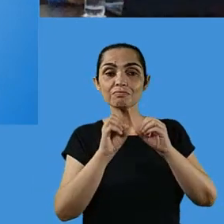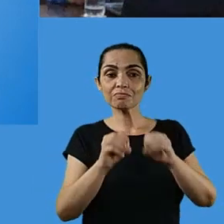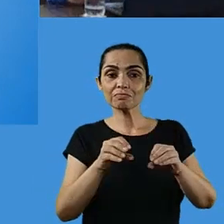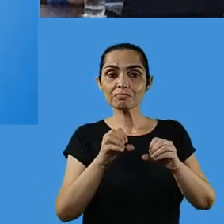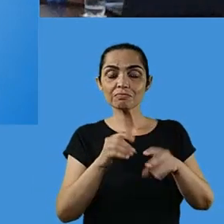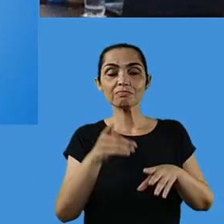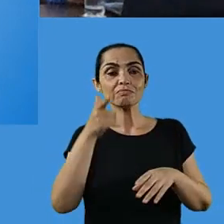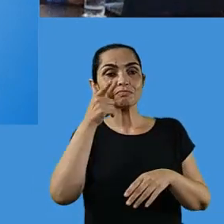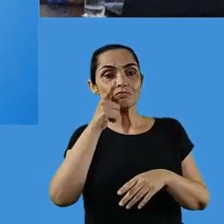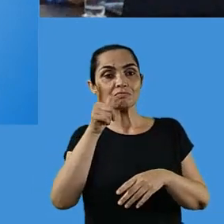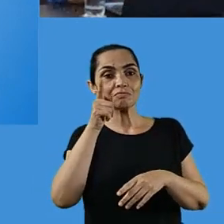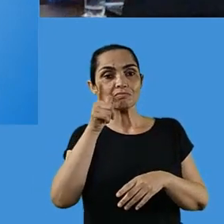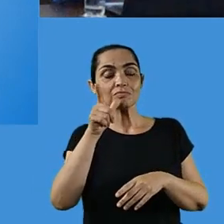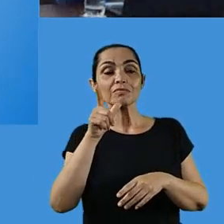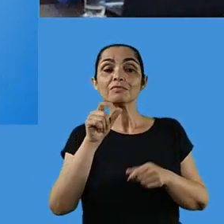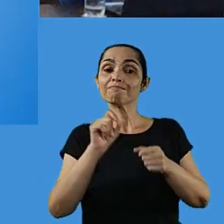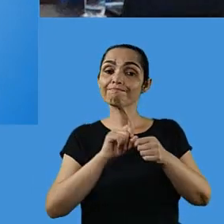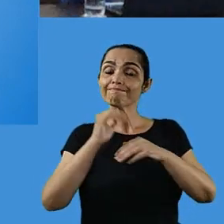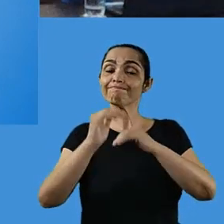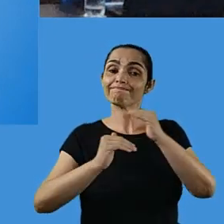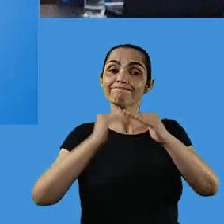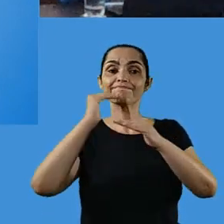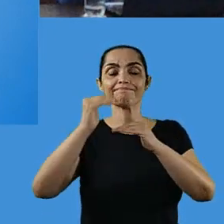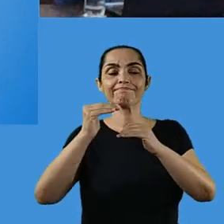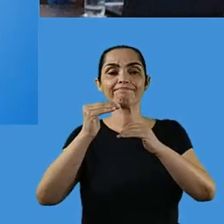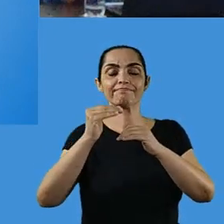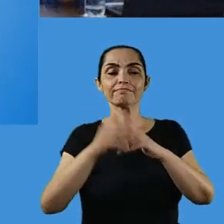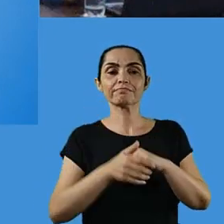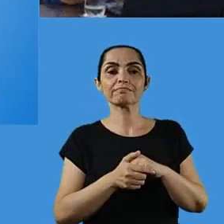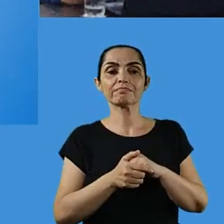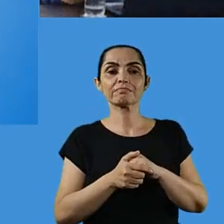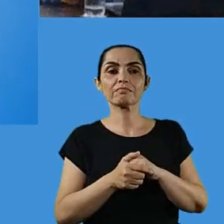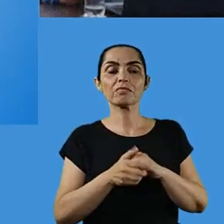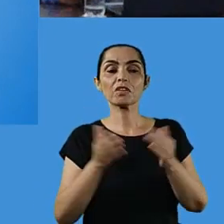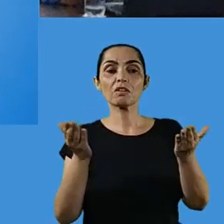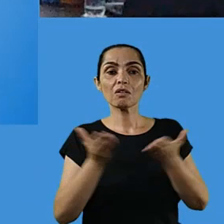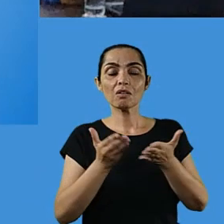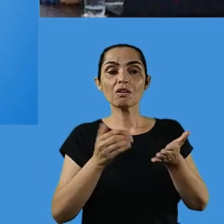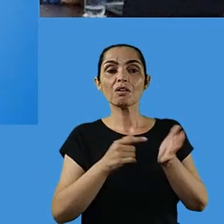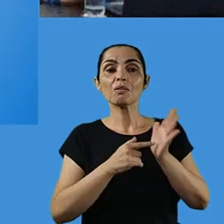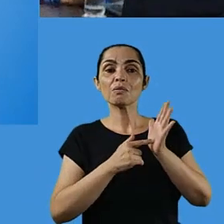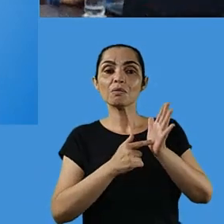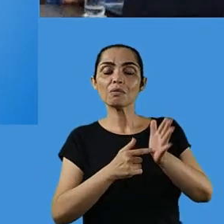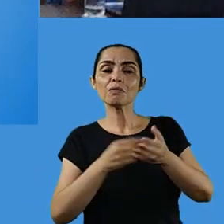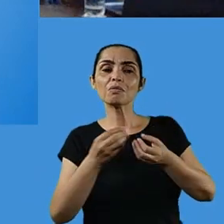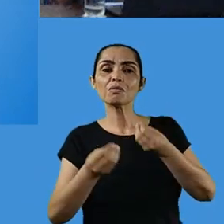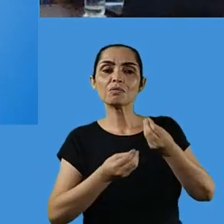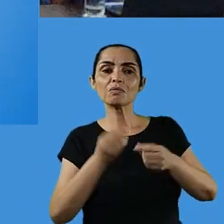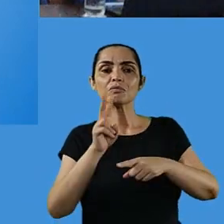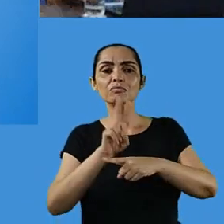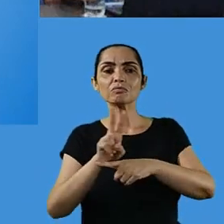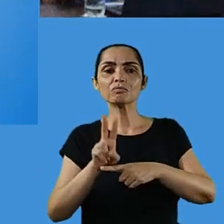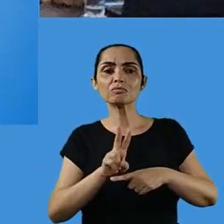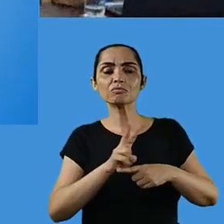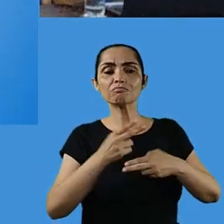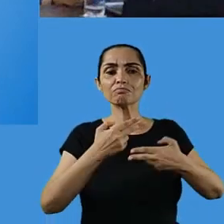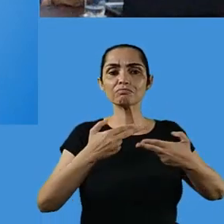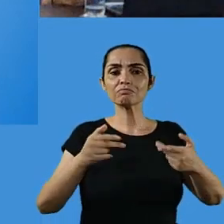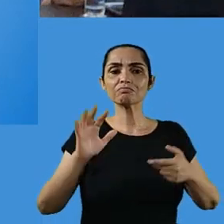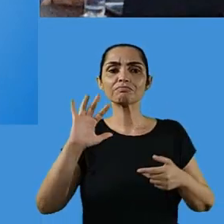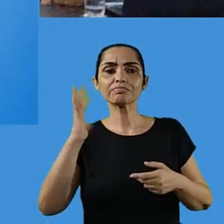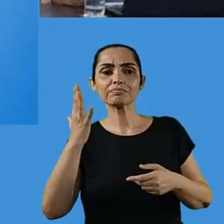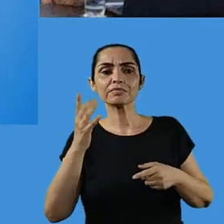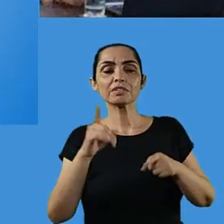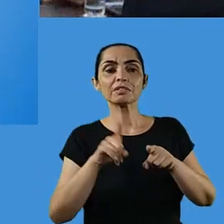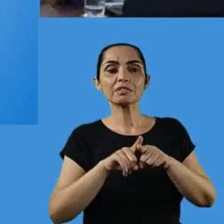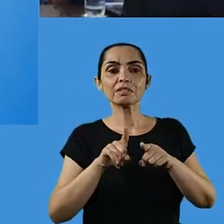porque conseguimos, na parte educacional, principalmente, superarmos. E foi conduzido tudo